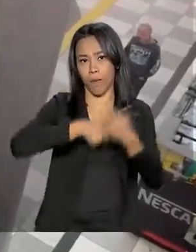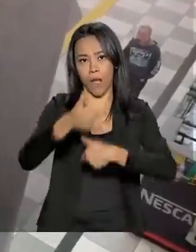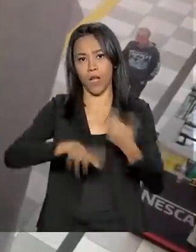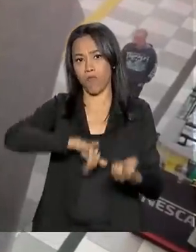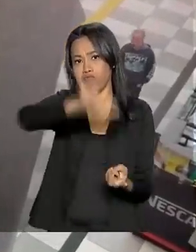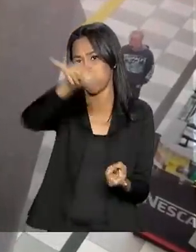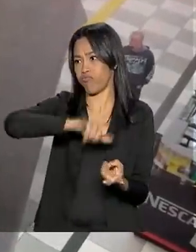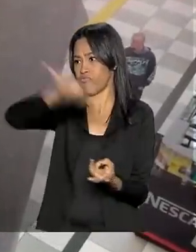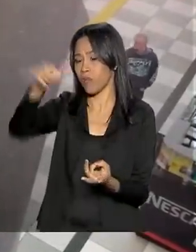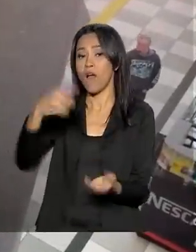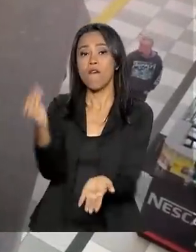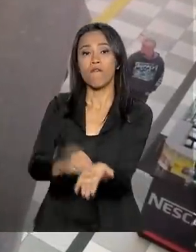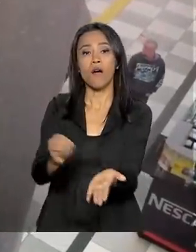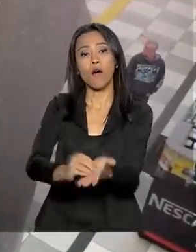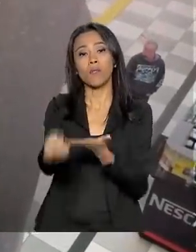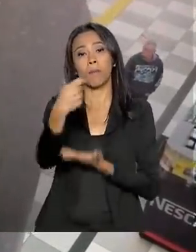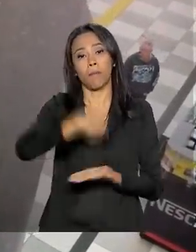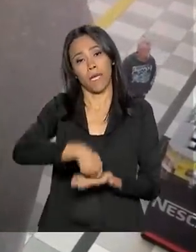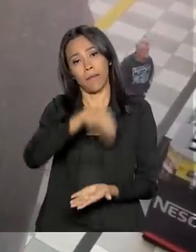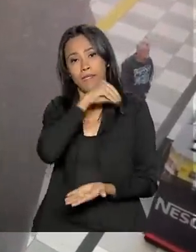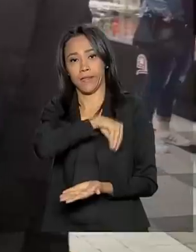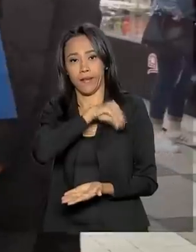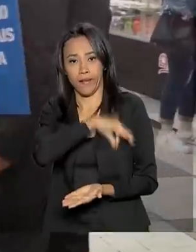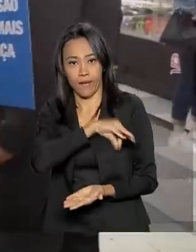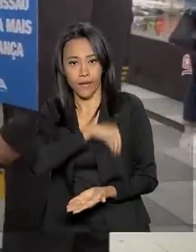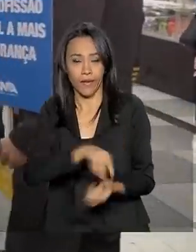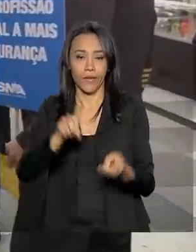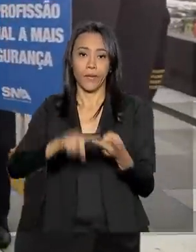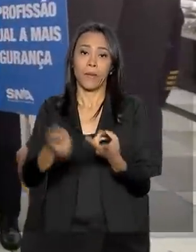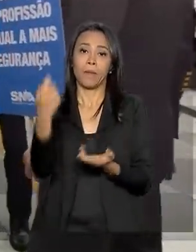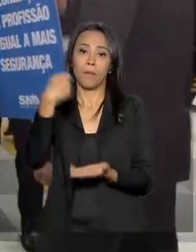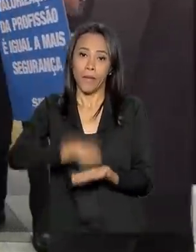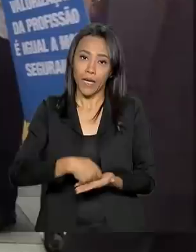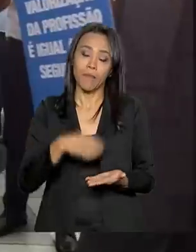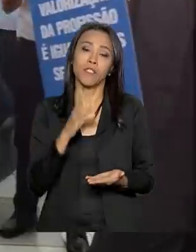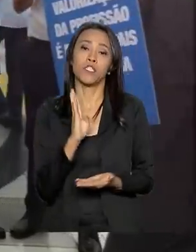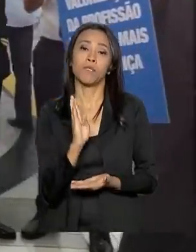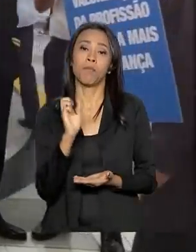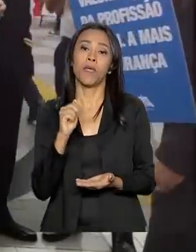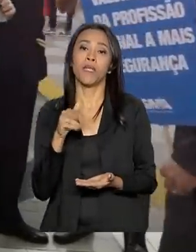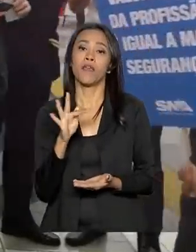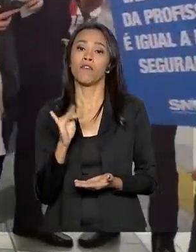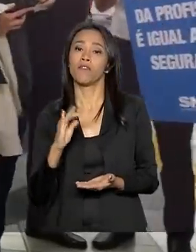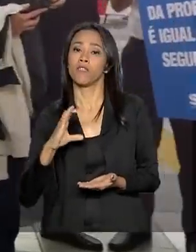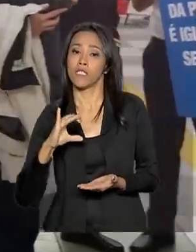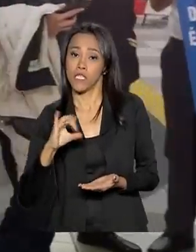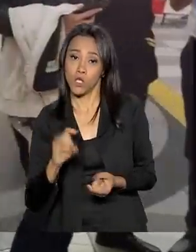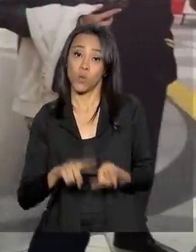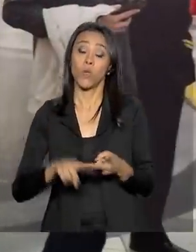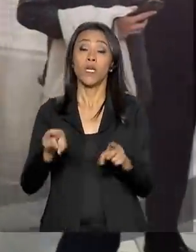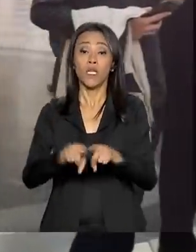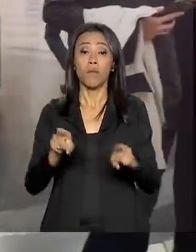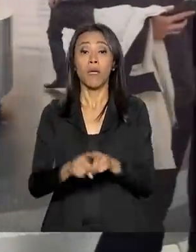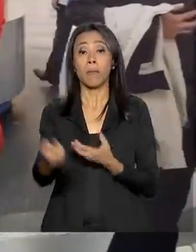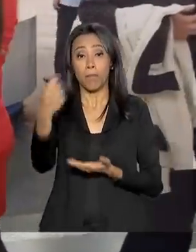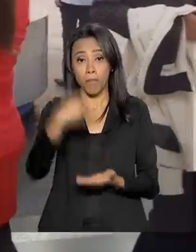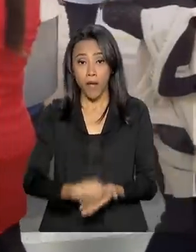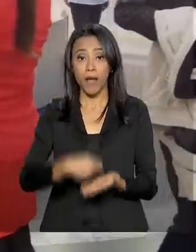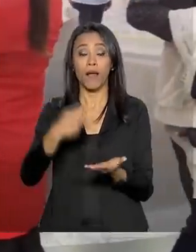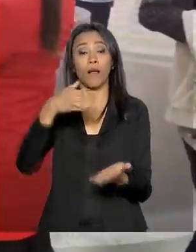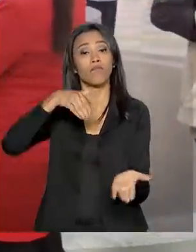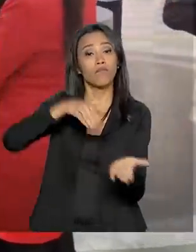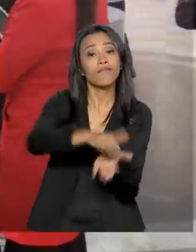ainda a falta de pagamento de salários, de benefícios e também dos valores das rescisões daqueles que foram